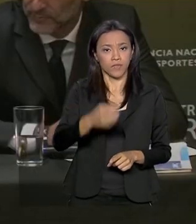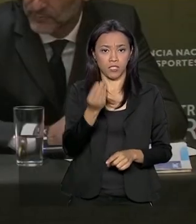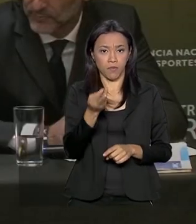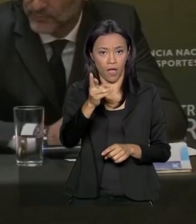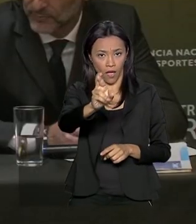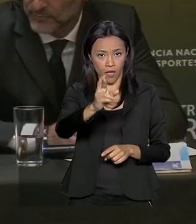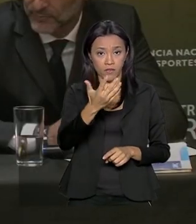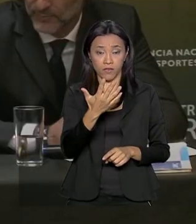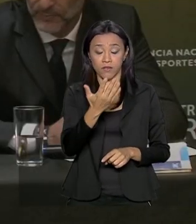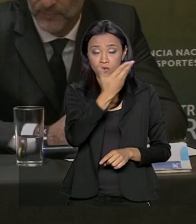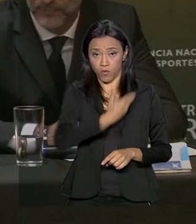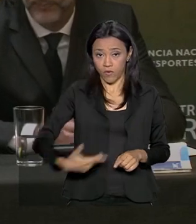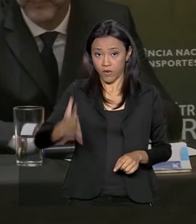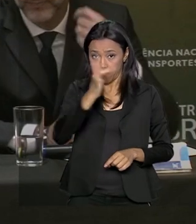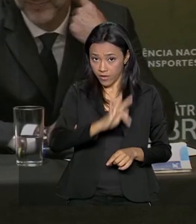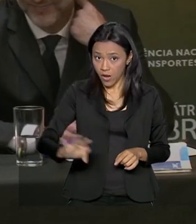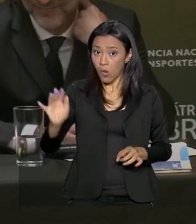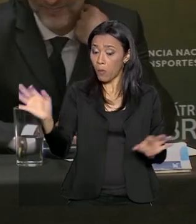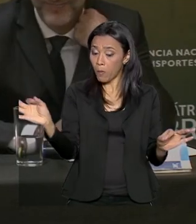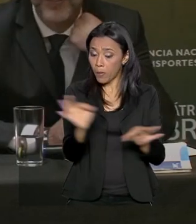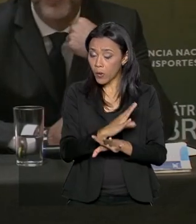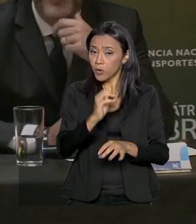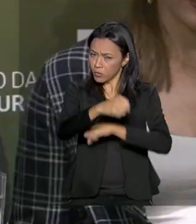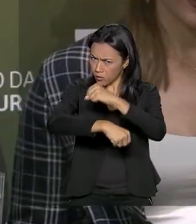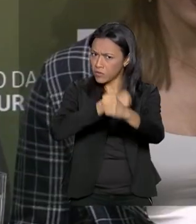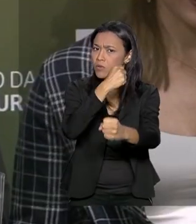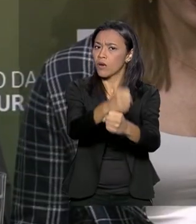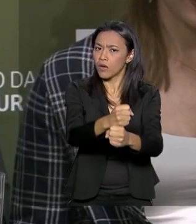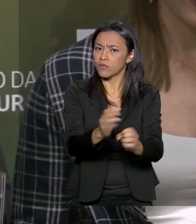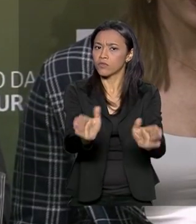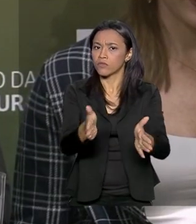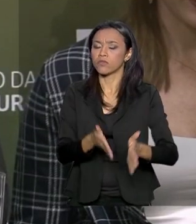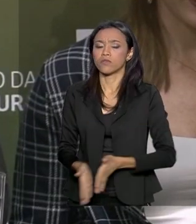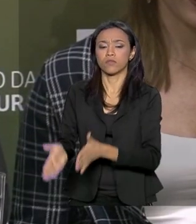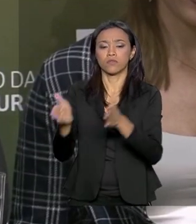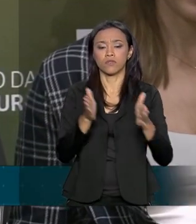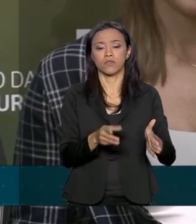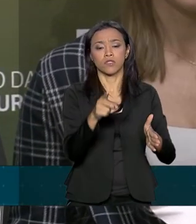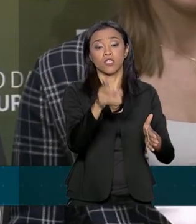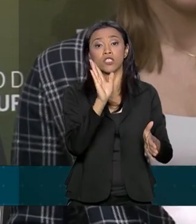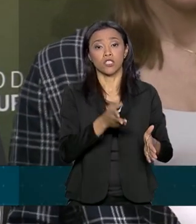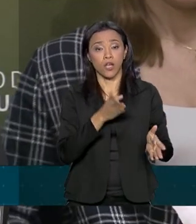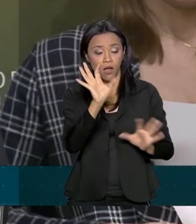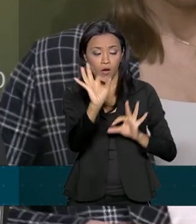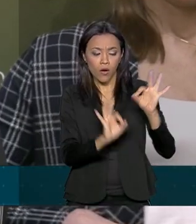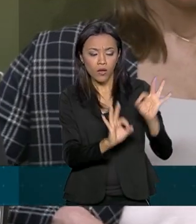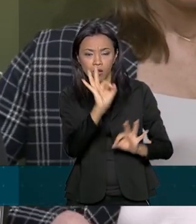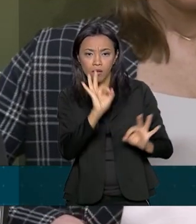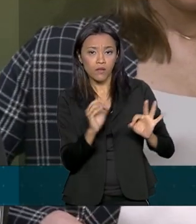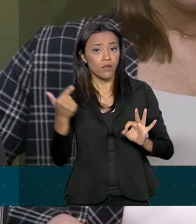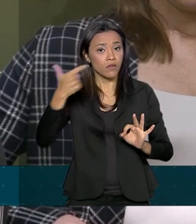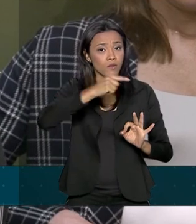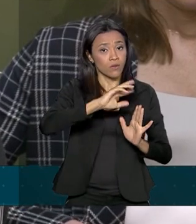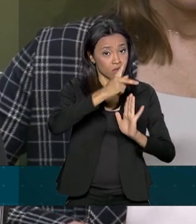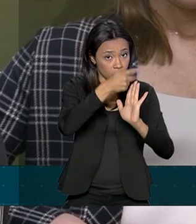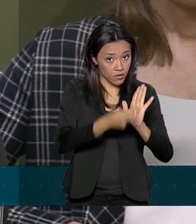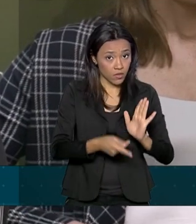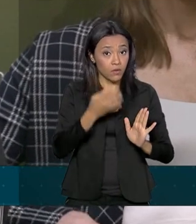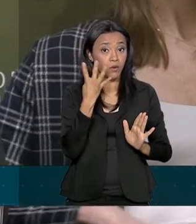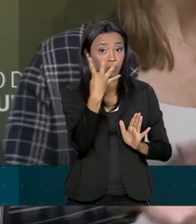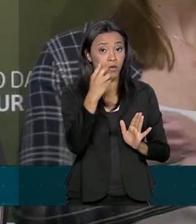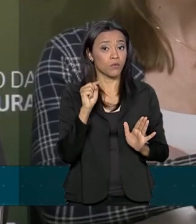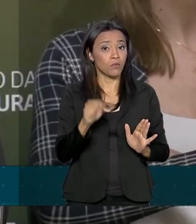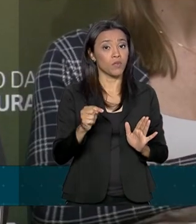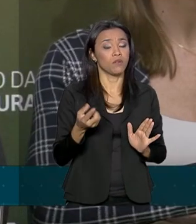praticamente prontos, previstos para o ano que vem. Estamos trabalhando já na estruturação dos outros projetos, os 4.100 quilômetros do